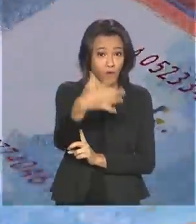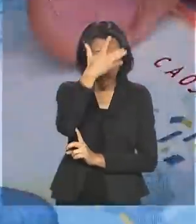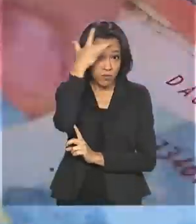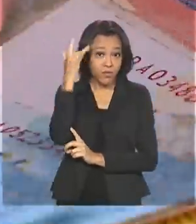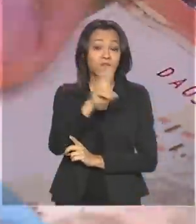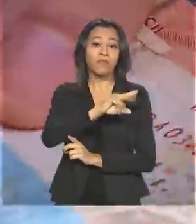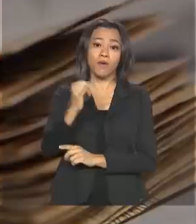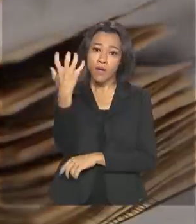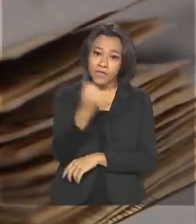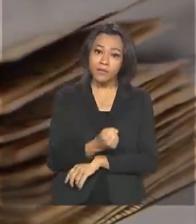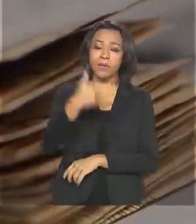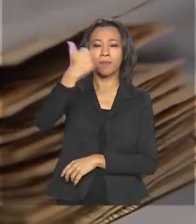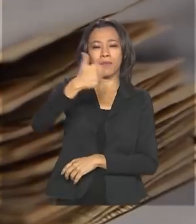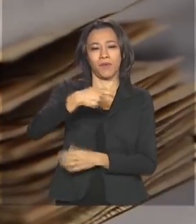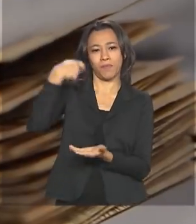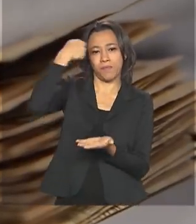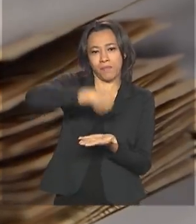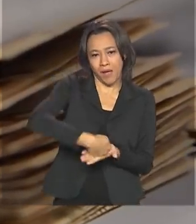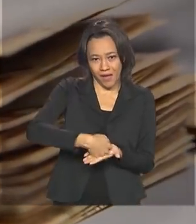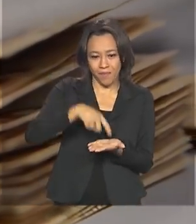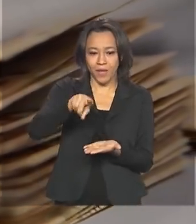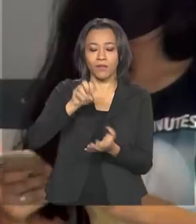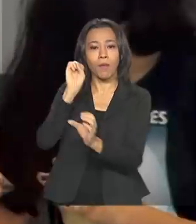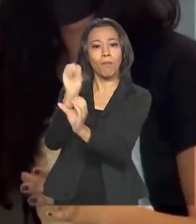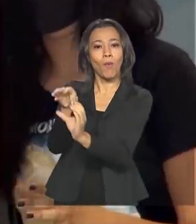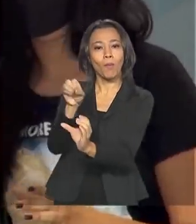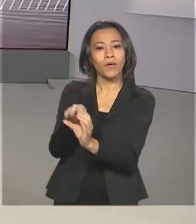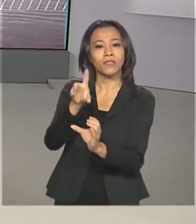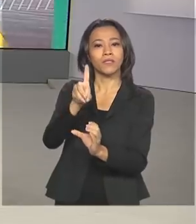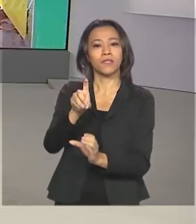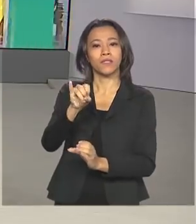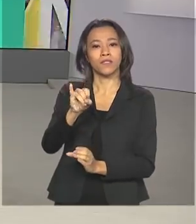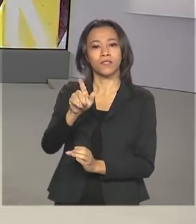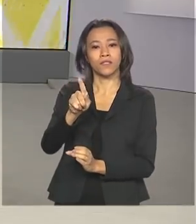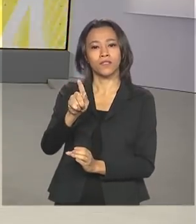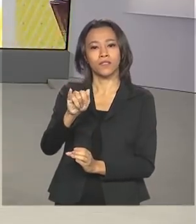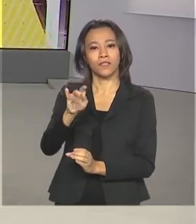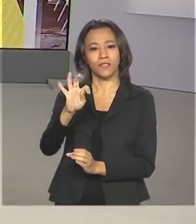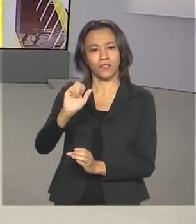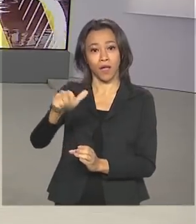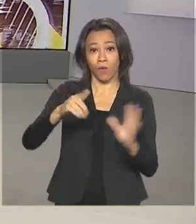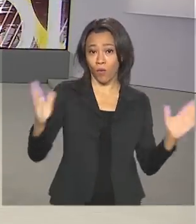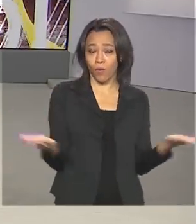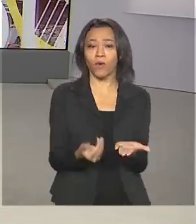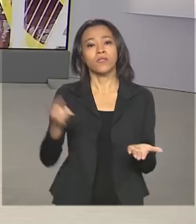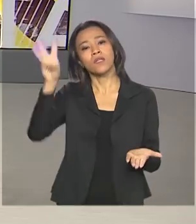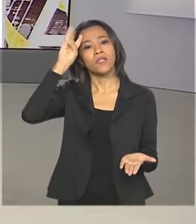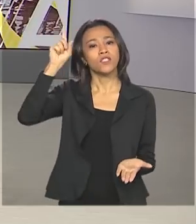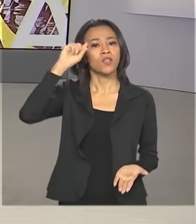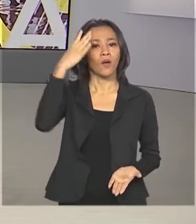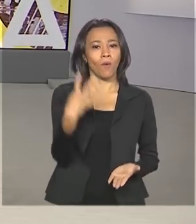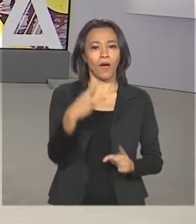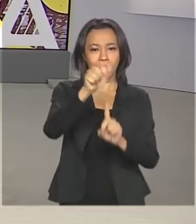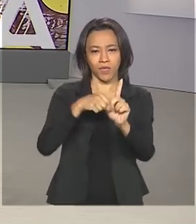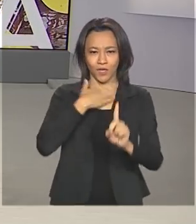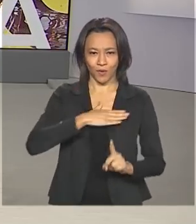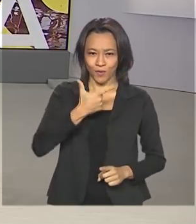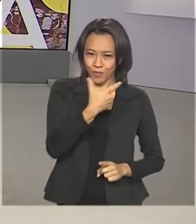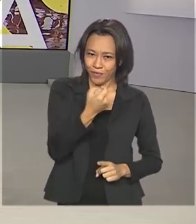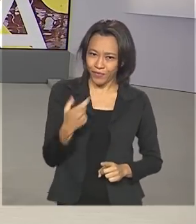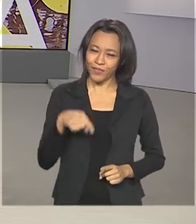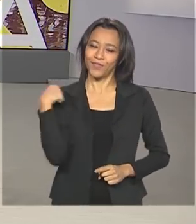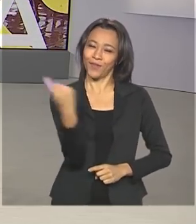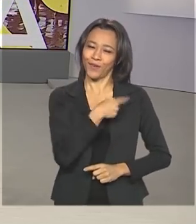vão receber a primeira parcela na poupança digital da Caixa. Hoje é terça-feira, 4 de agosto de 2020.